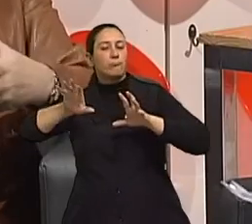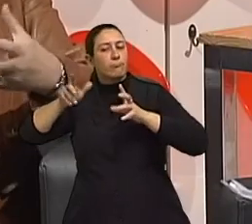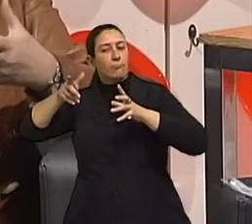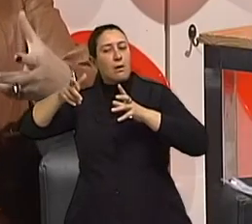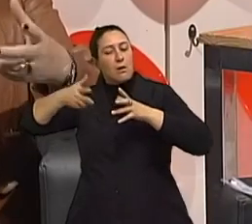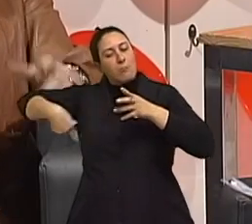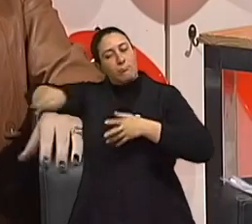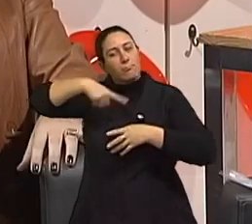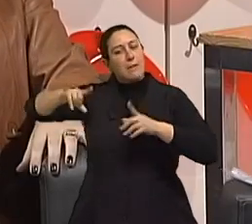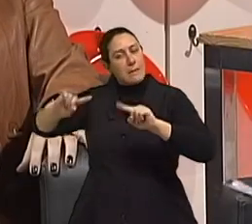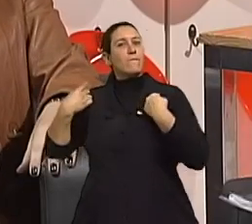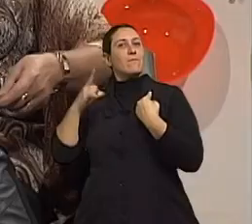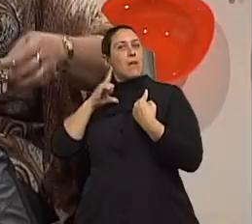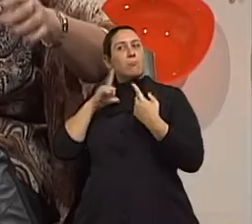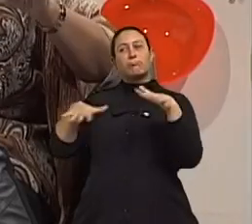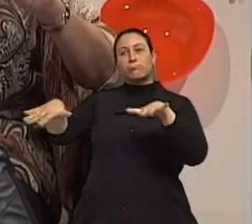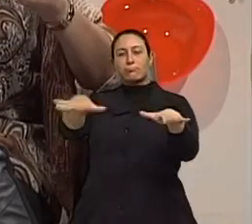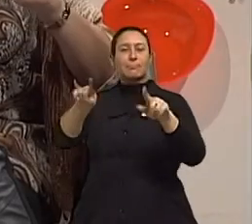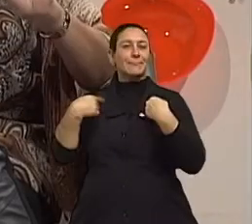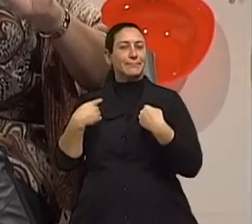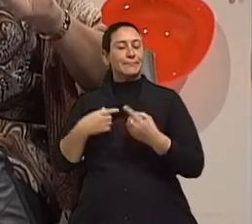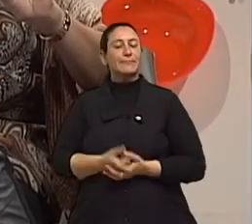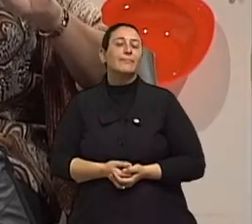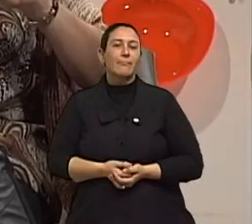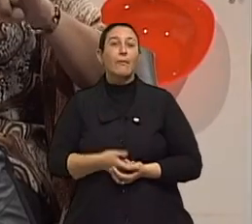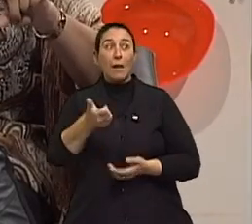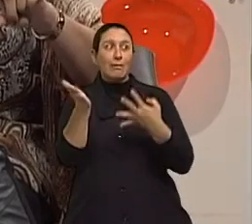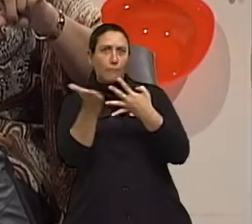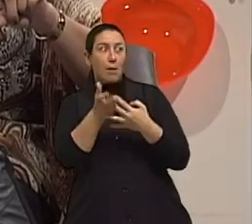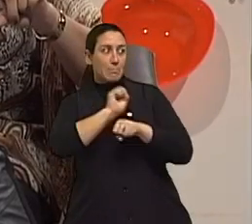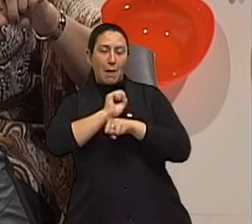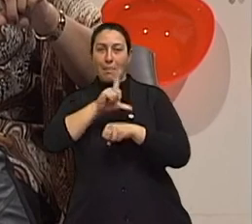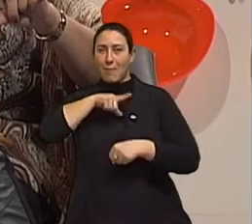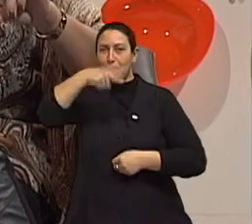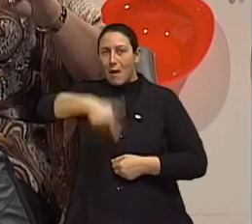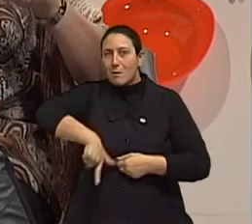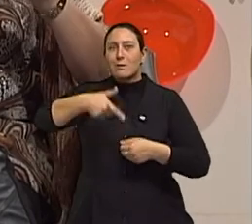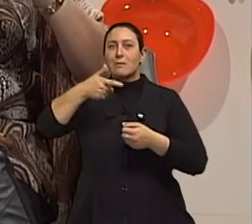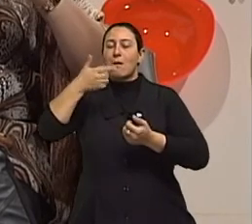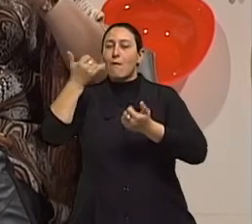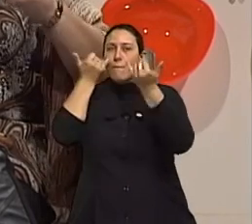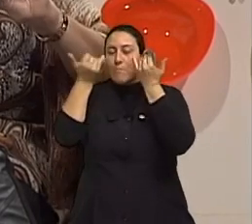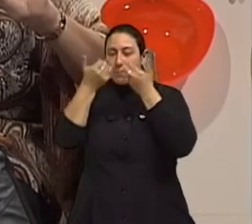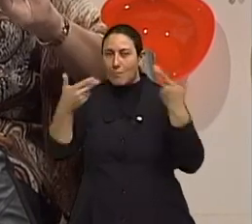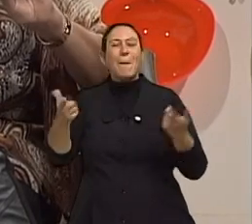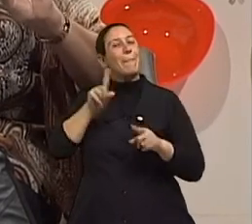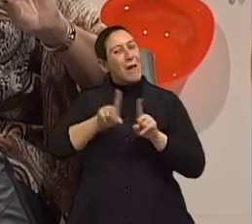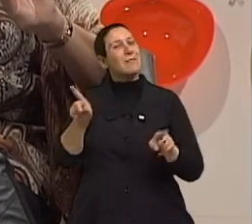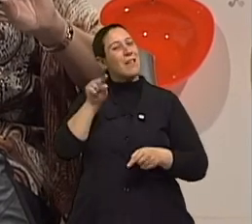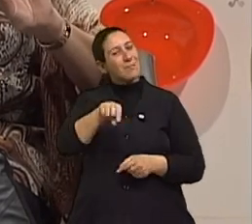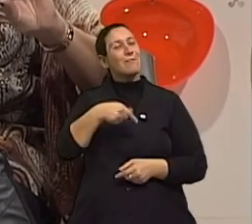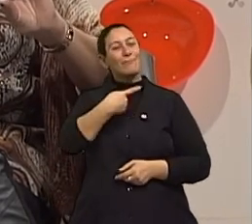desafio realmente é importante. Maravilha. Nós vamos a um pequeno intervalo, falta metade do programa ainda, mas é exatamente